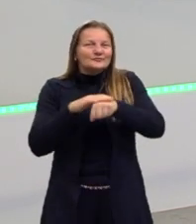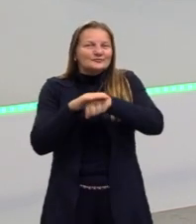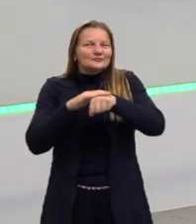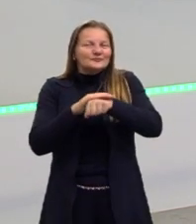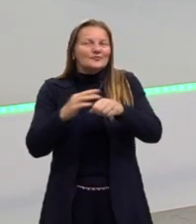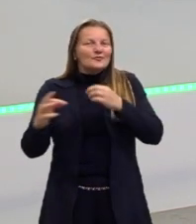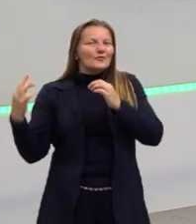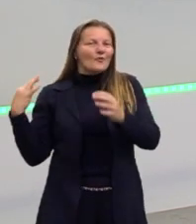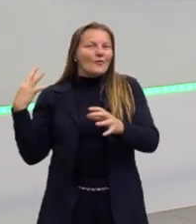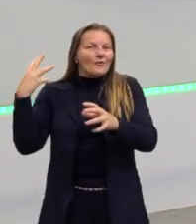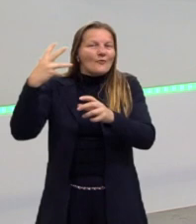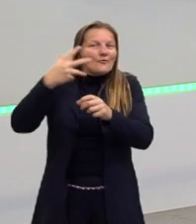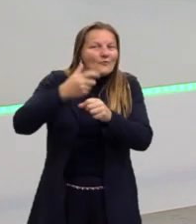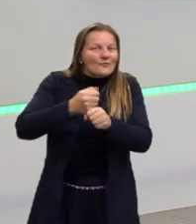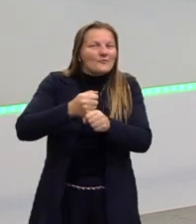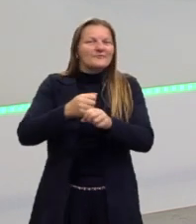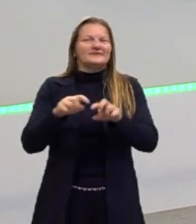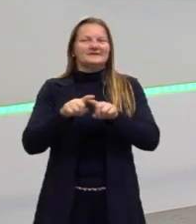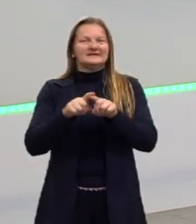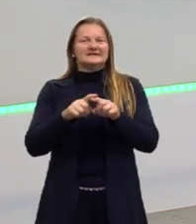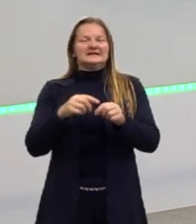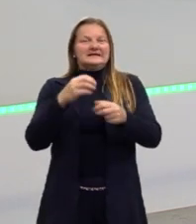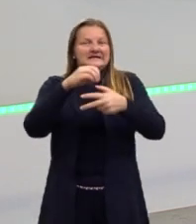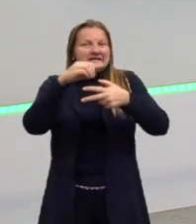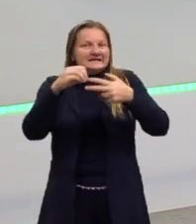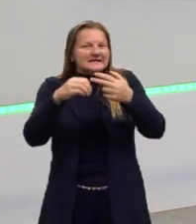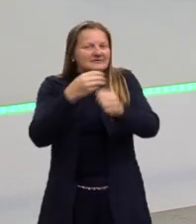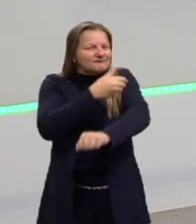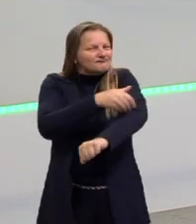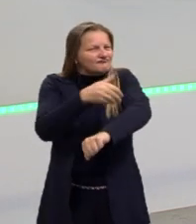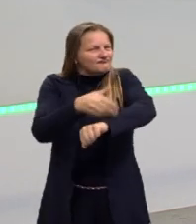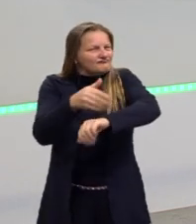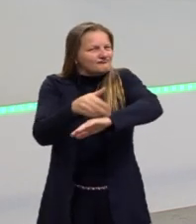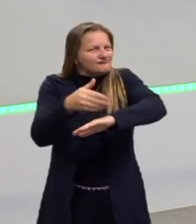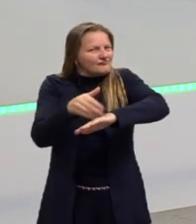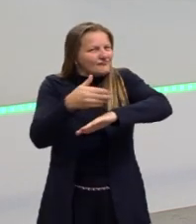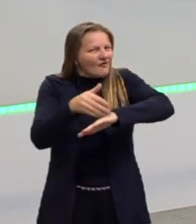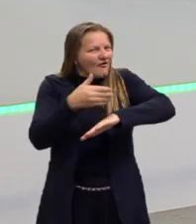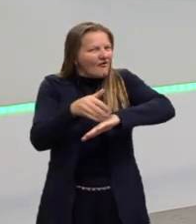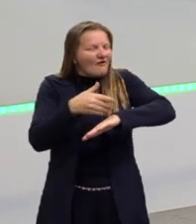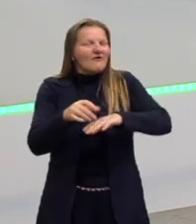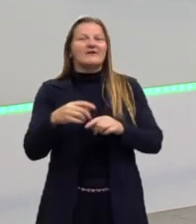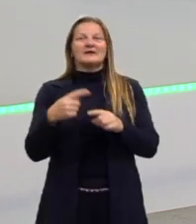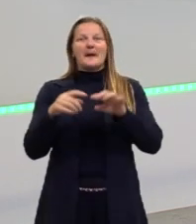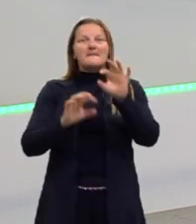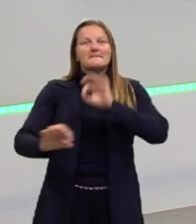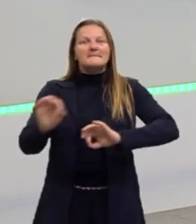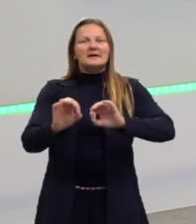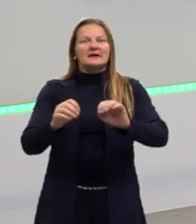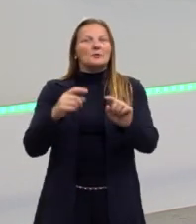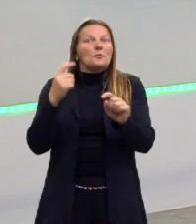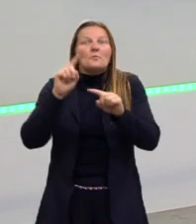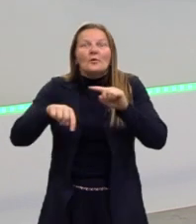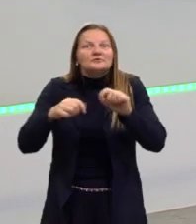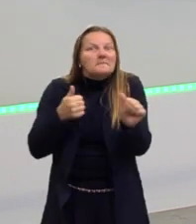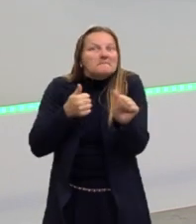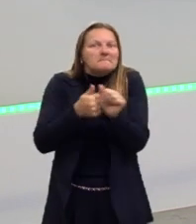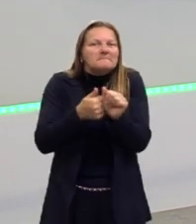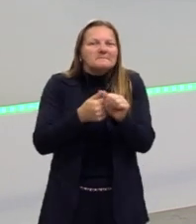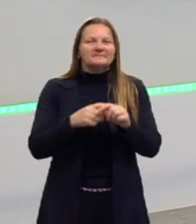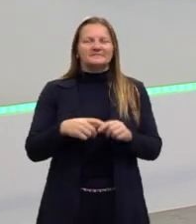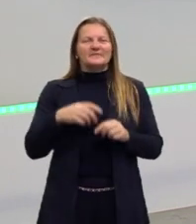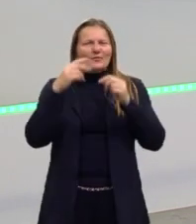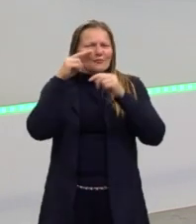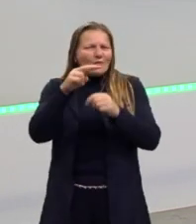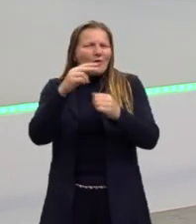vá revisando, faça questões do Enem, de todos os componentes curriculares, se prepare, não deixe para a última hora, assista nossas